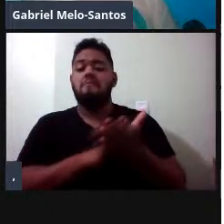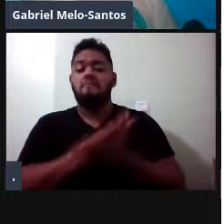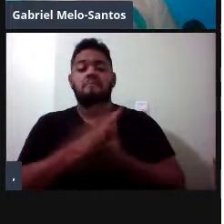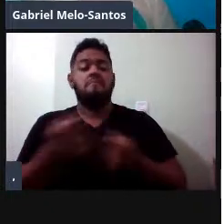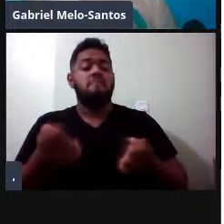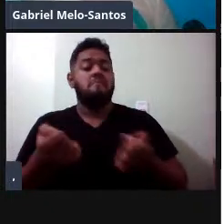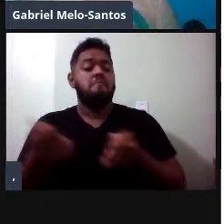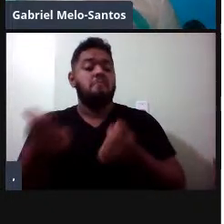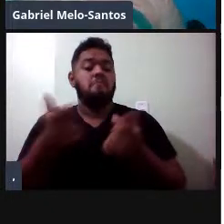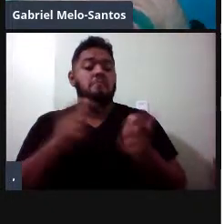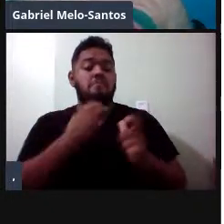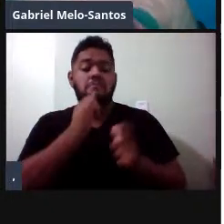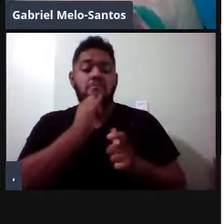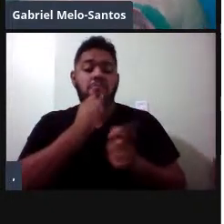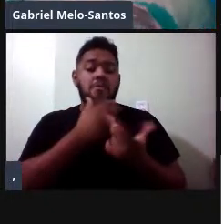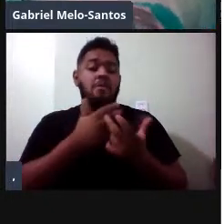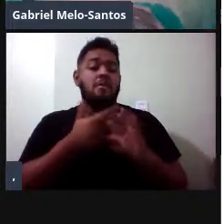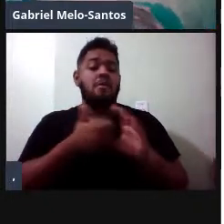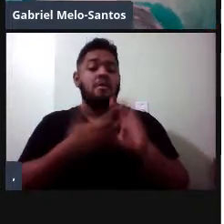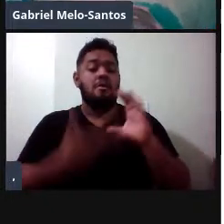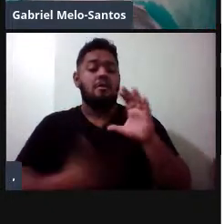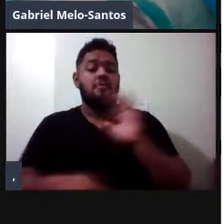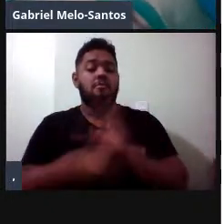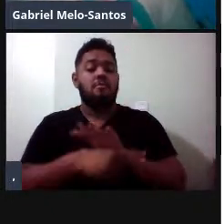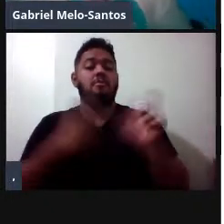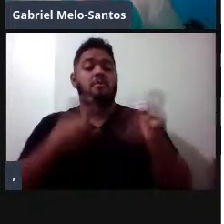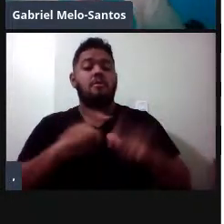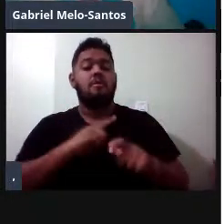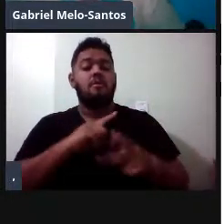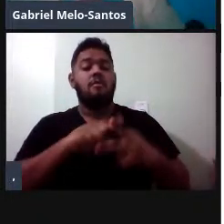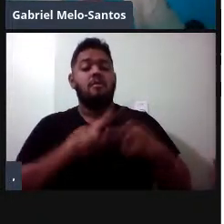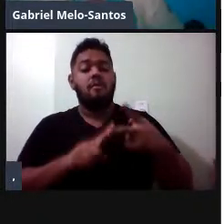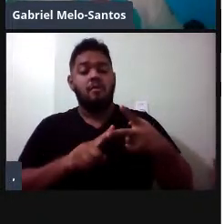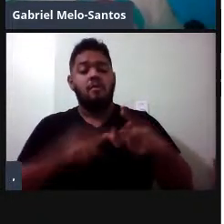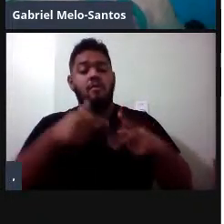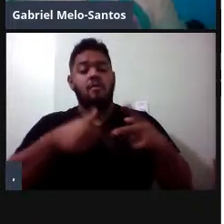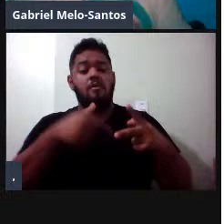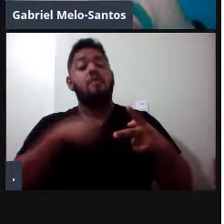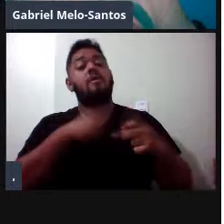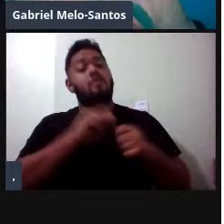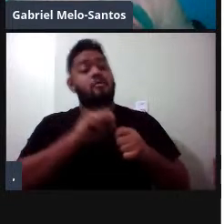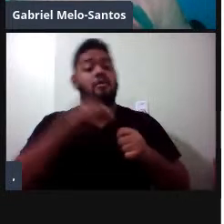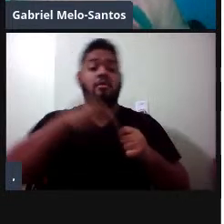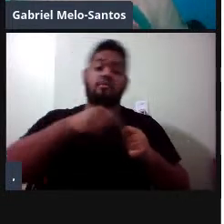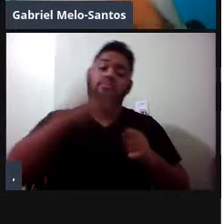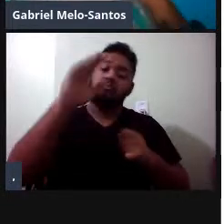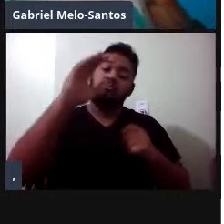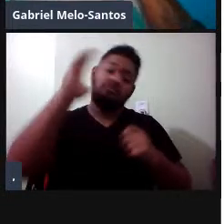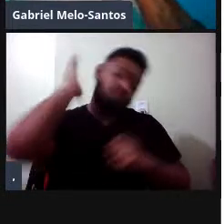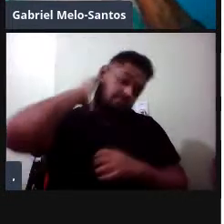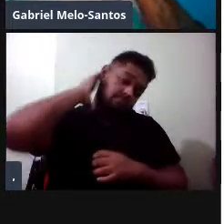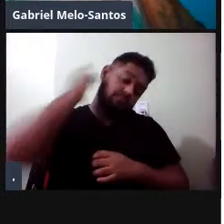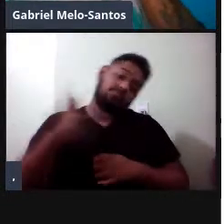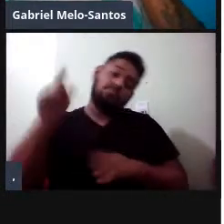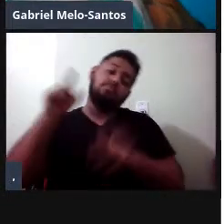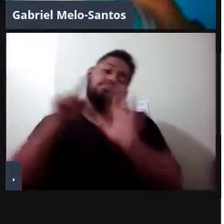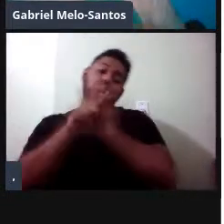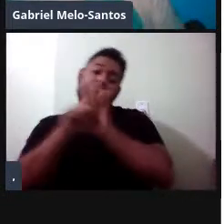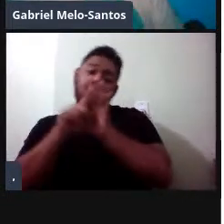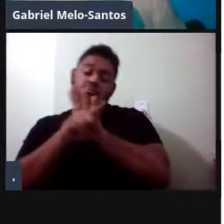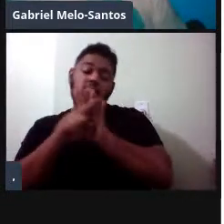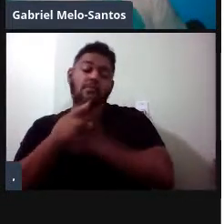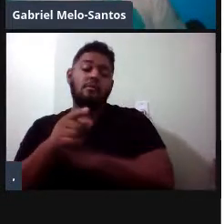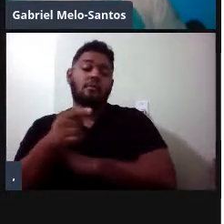dois trabalhos que tem que falam de tamanho de grupo, é um que eu fiz aqui em Belém, outro de uma pesquisadora da Cláudia Faustino,